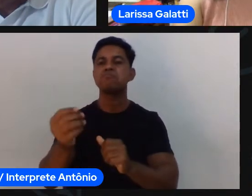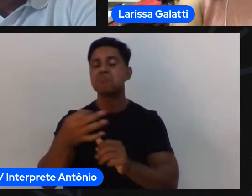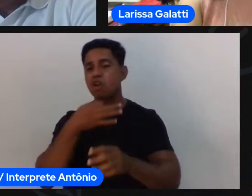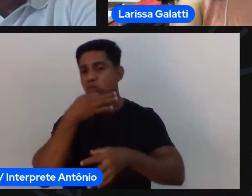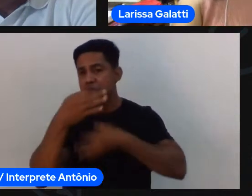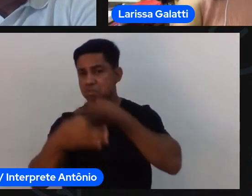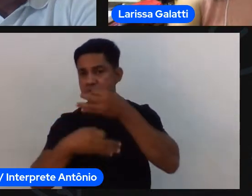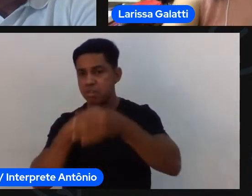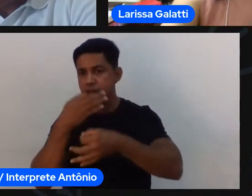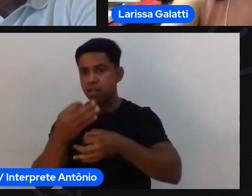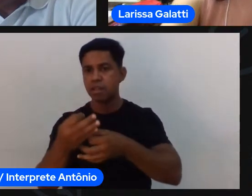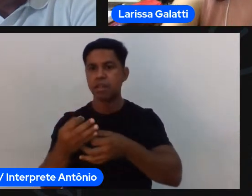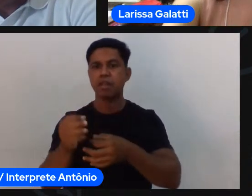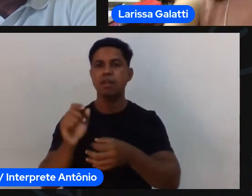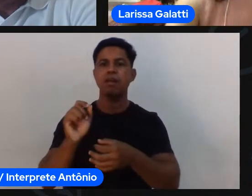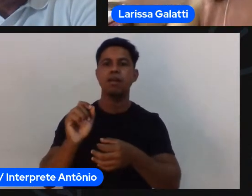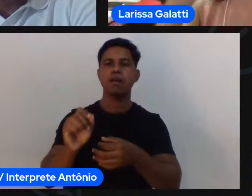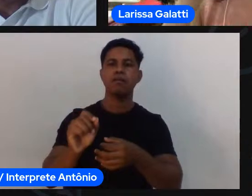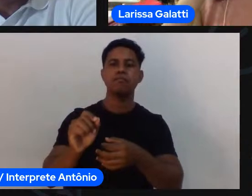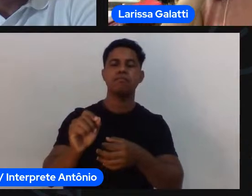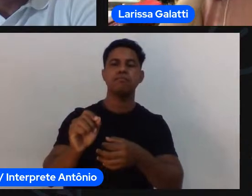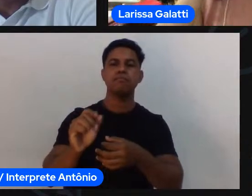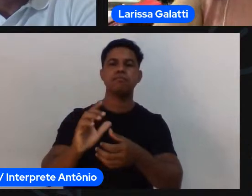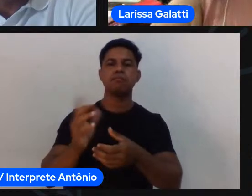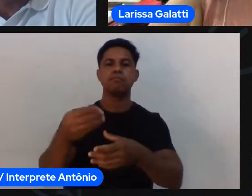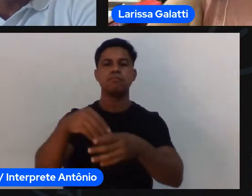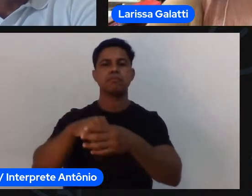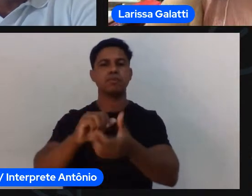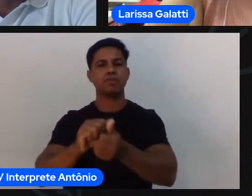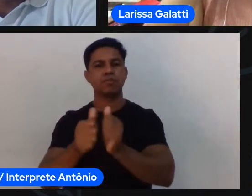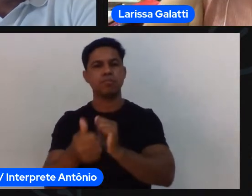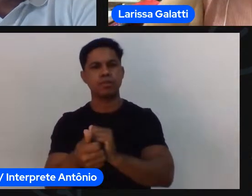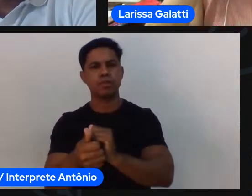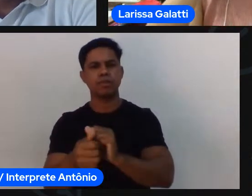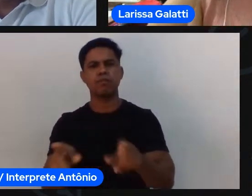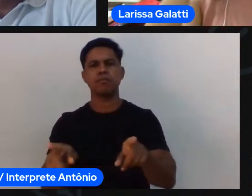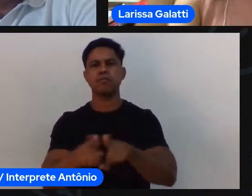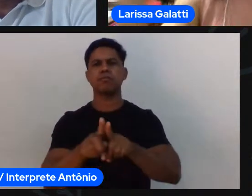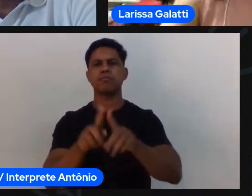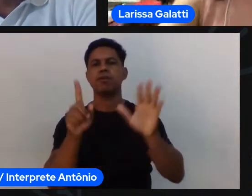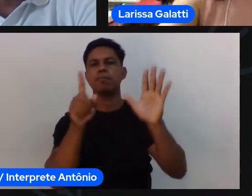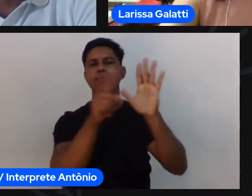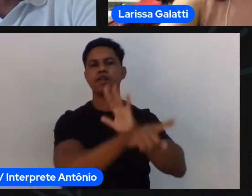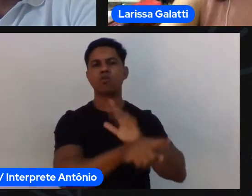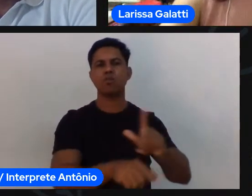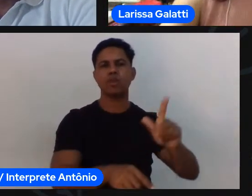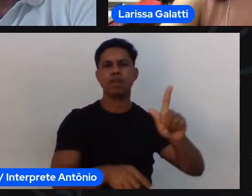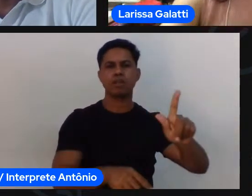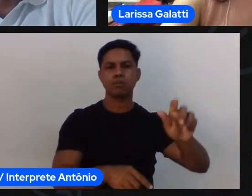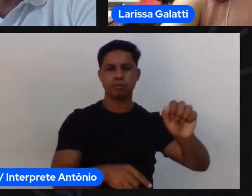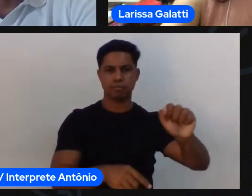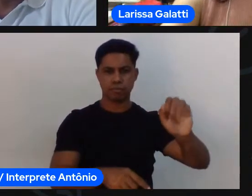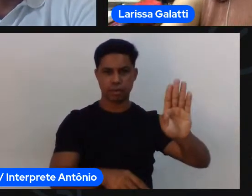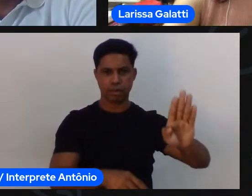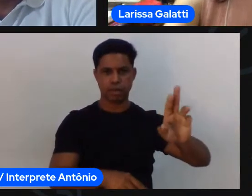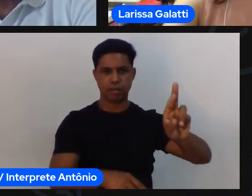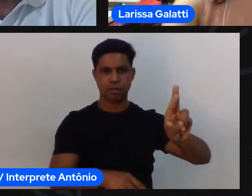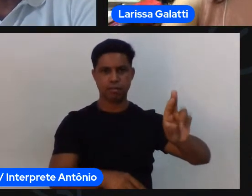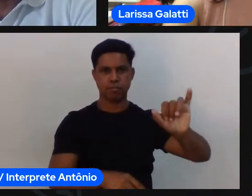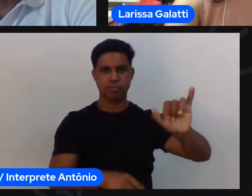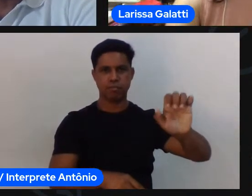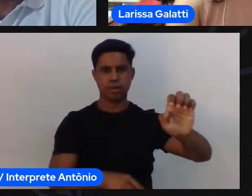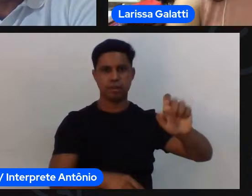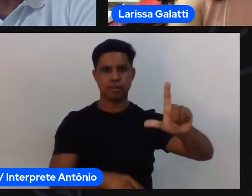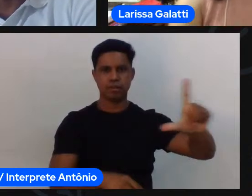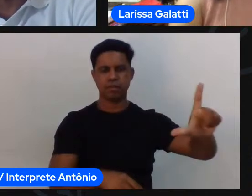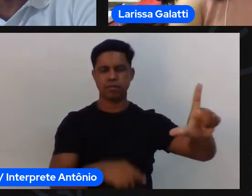aí tem também uma pergunta que eu achei muito interessante do Gabriel que é válido pra você ensinar na escola a partir de